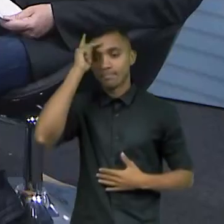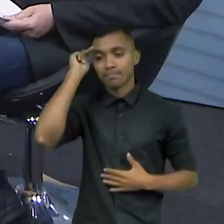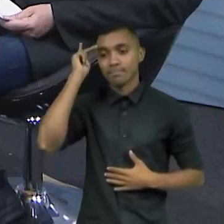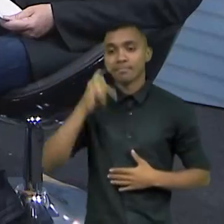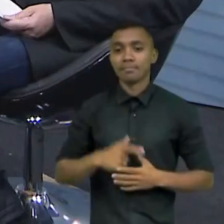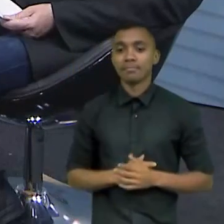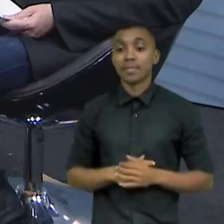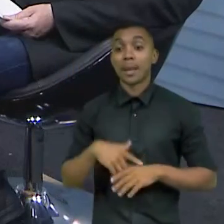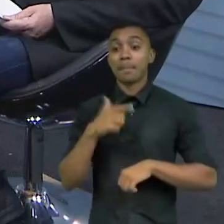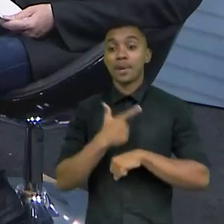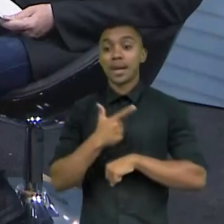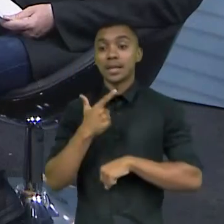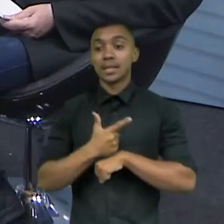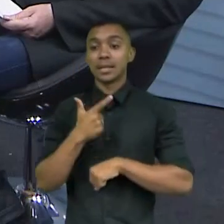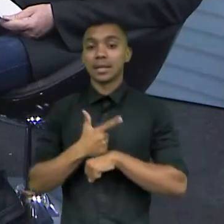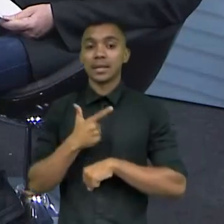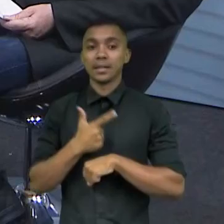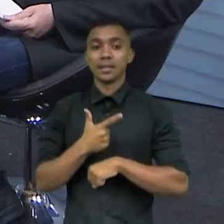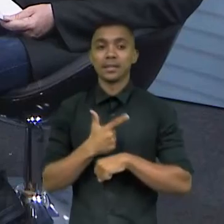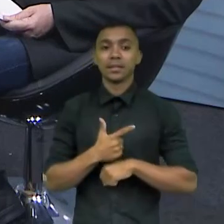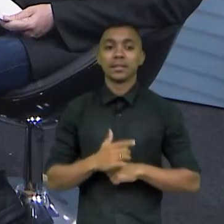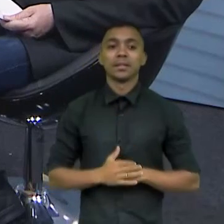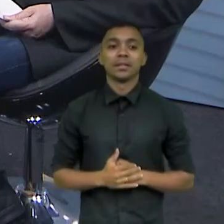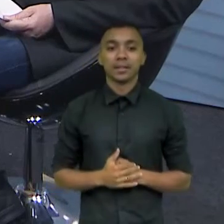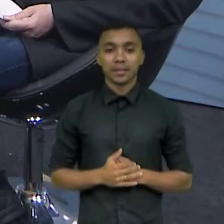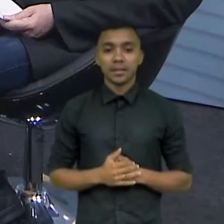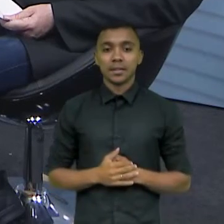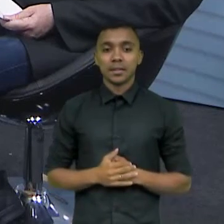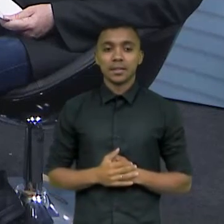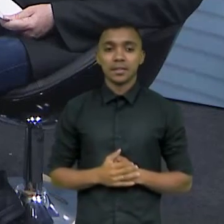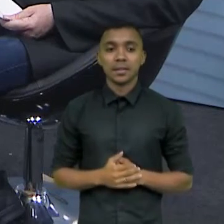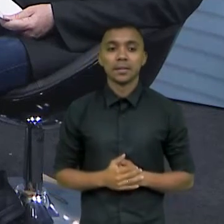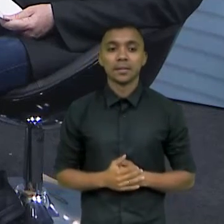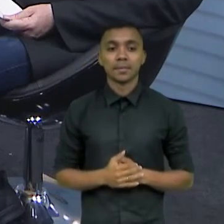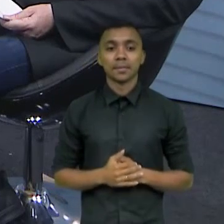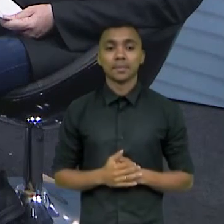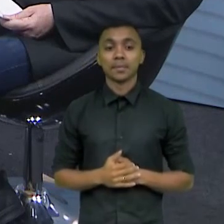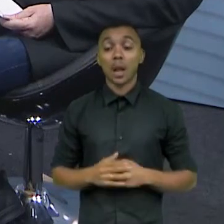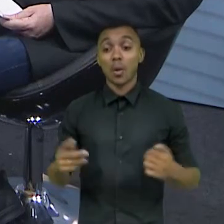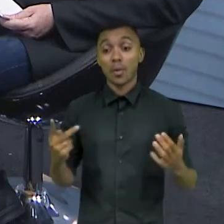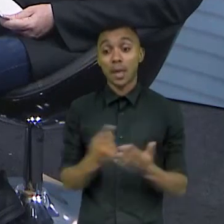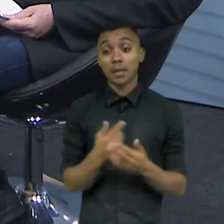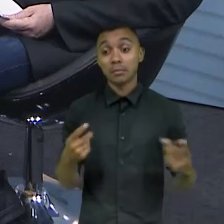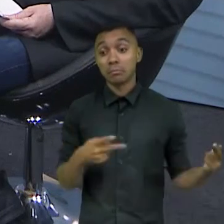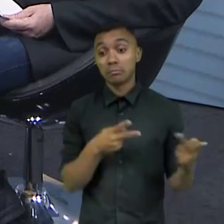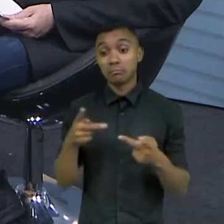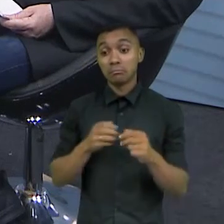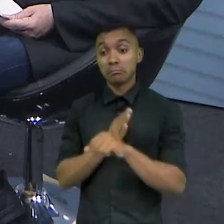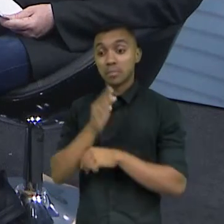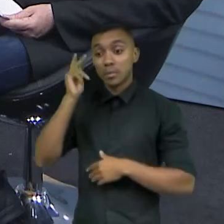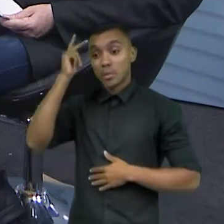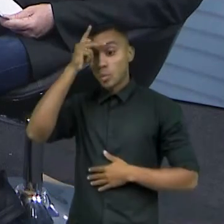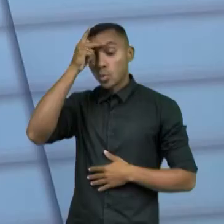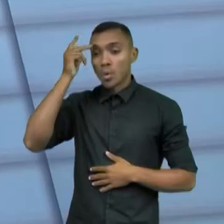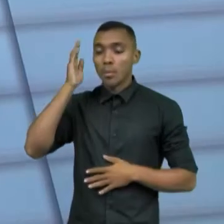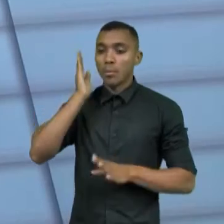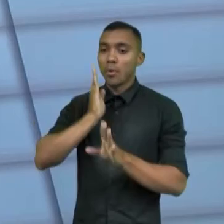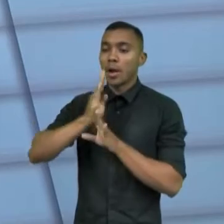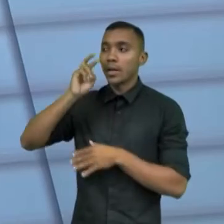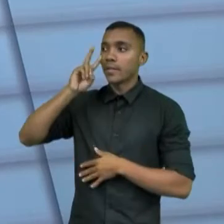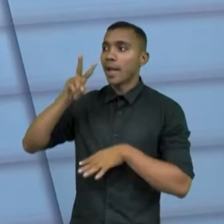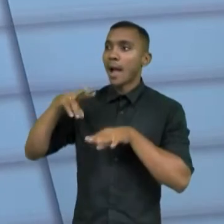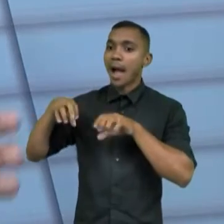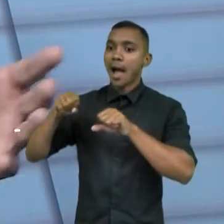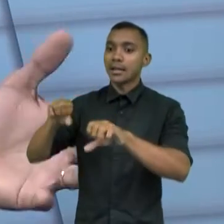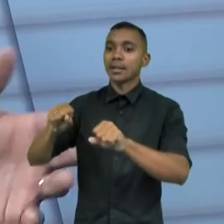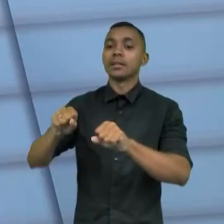Praia de Iracema. Vizinho Hotel Sonata, em frente ao aterrinho. É? Então, uma vez lá dentro, o cliente, vez lá dentro, atraído pelo produto açaí, né?